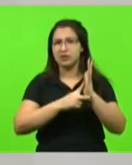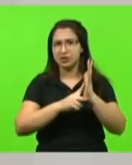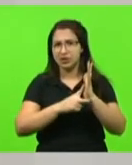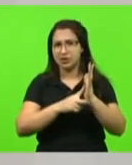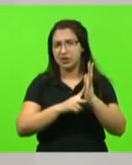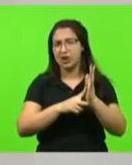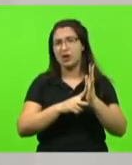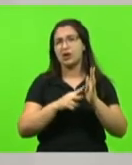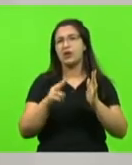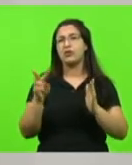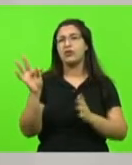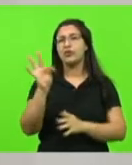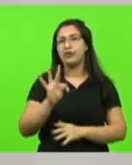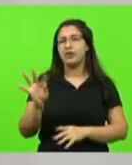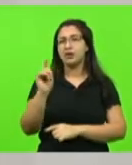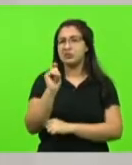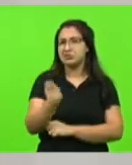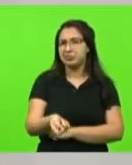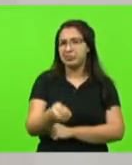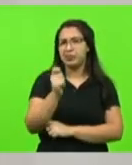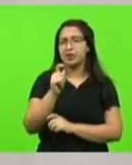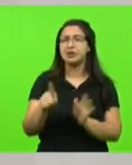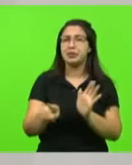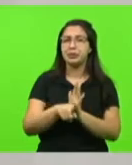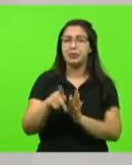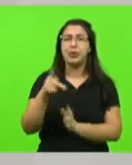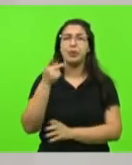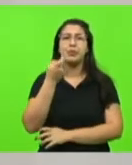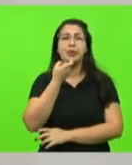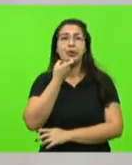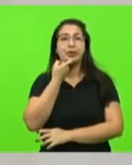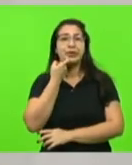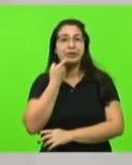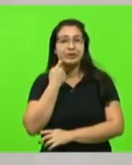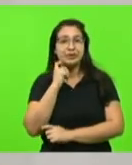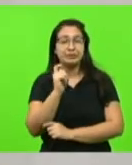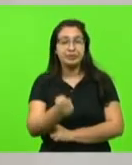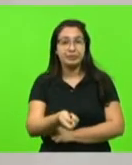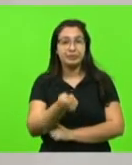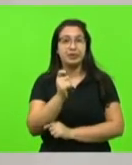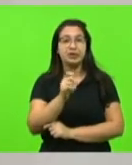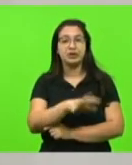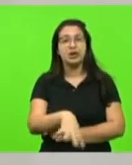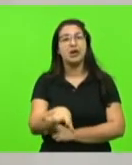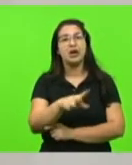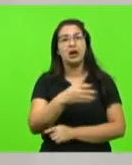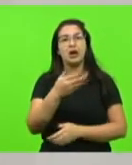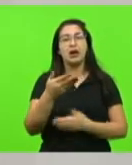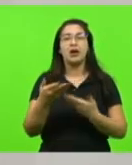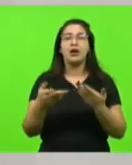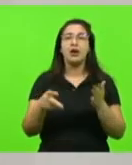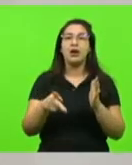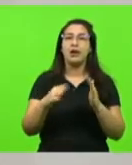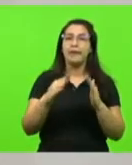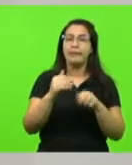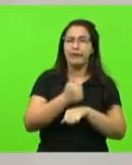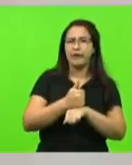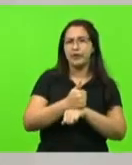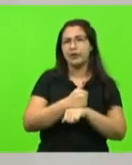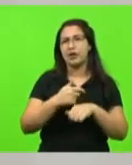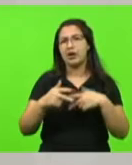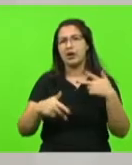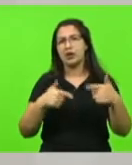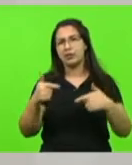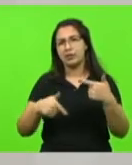Federação de Pesca, os organismos da pesca industrial, artesanal, profissional e de trabalhadores